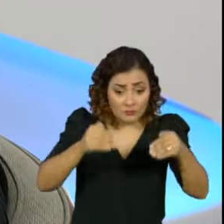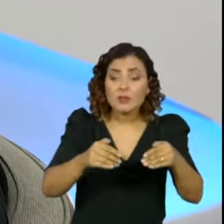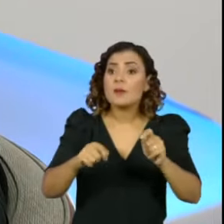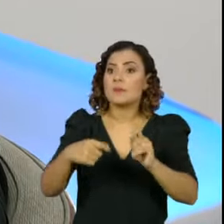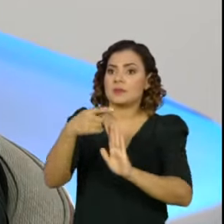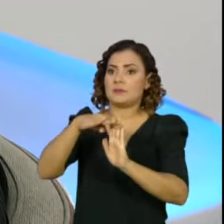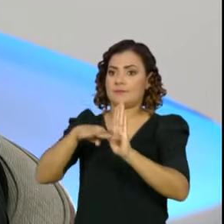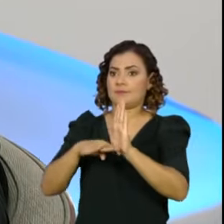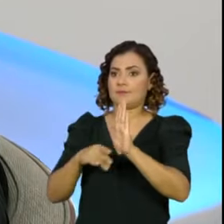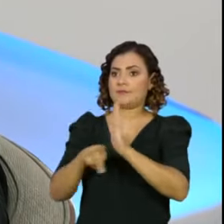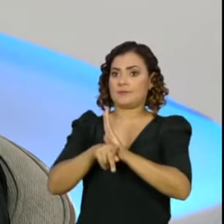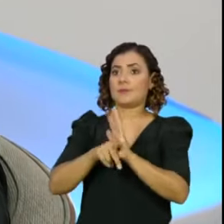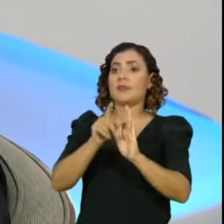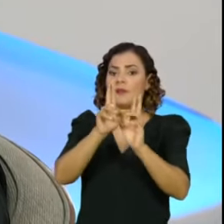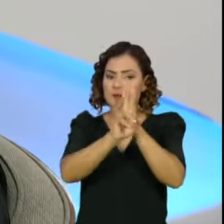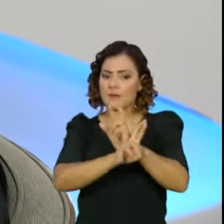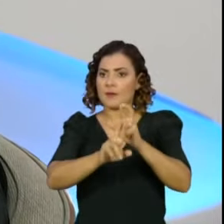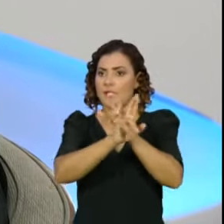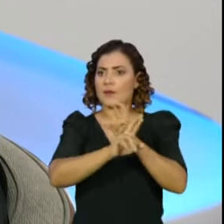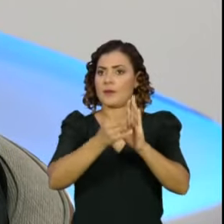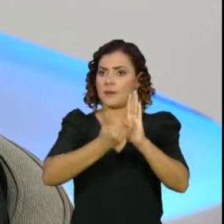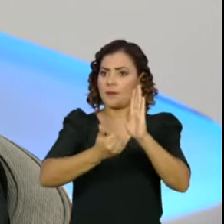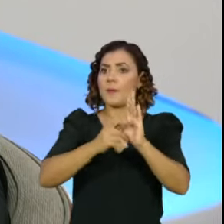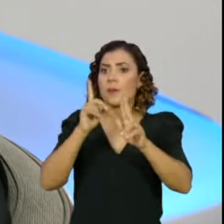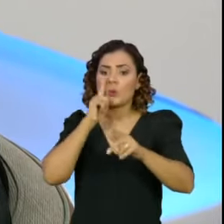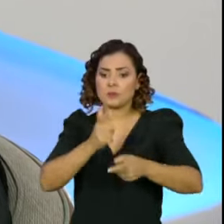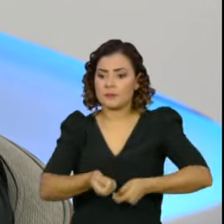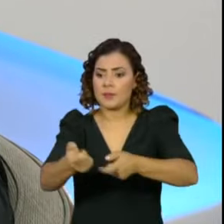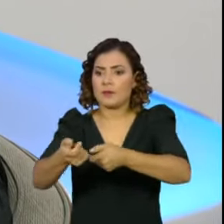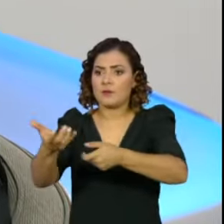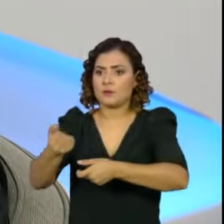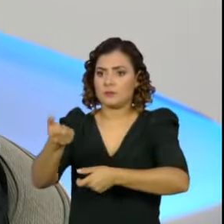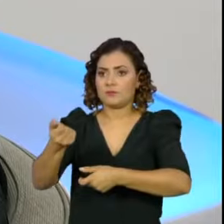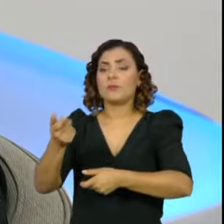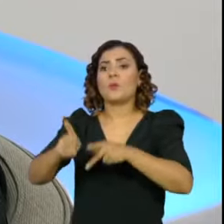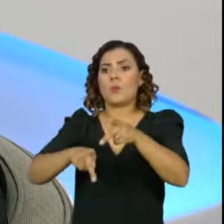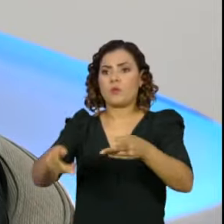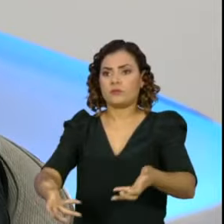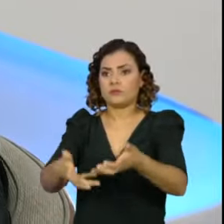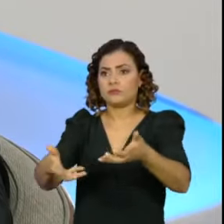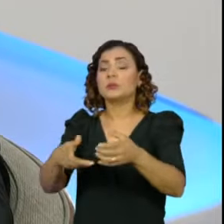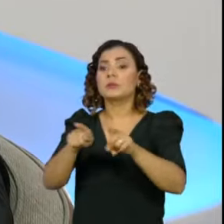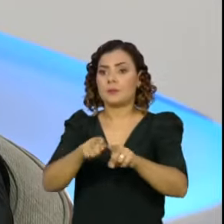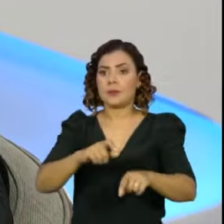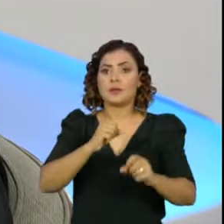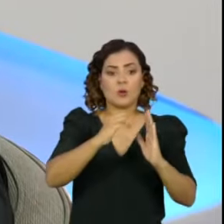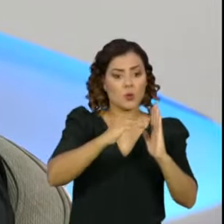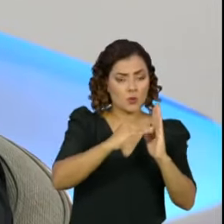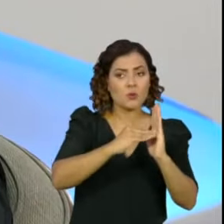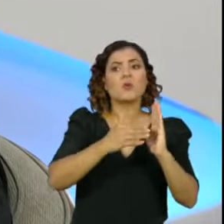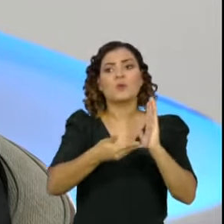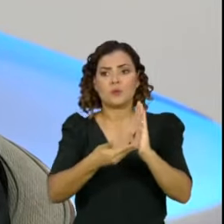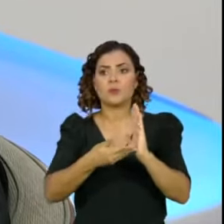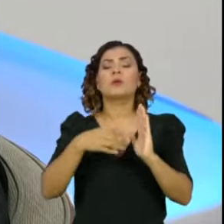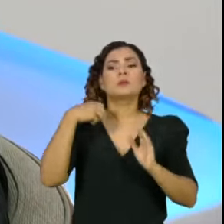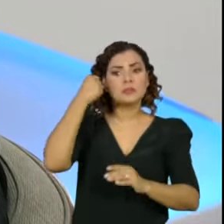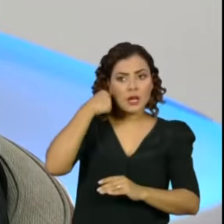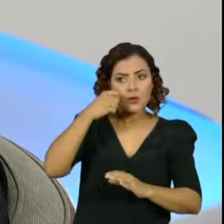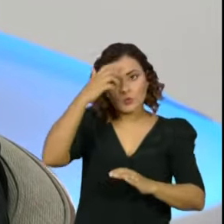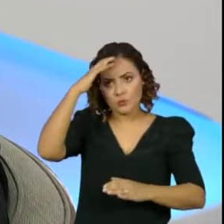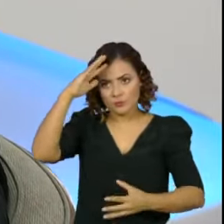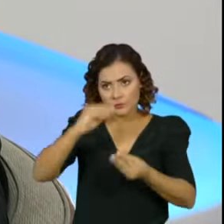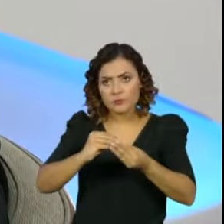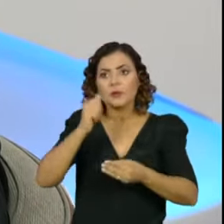fiscal necessário para poder viabilizar o auxílio emergencial e há consciência por parte dos senadores e das senadoras, de grande parte deles,